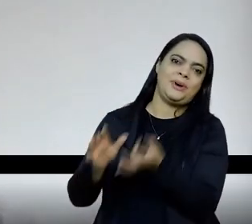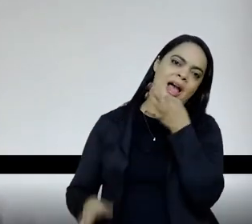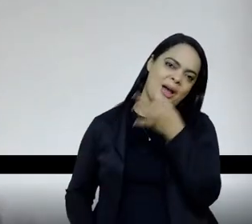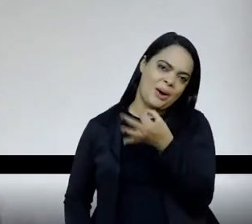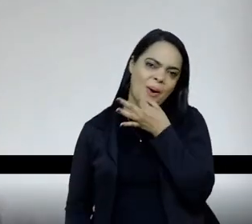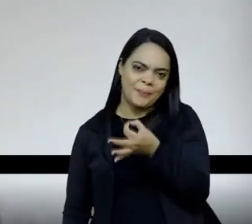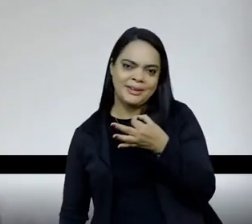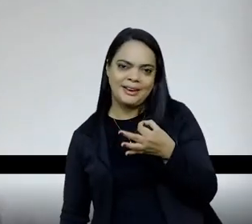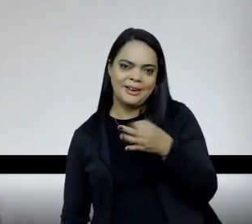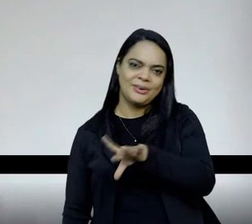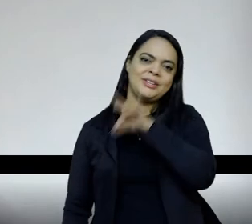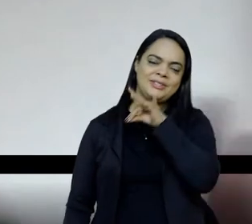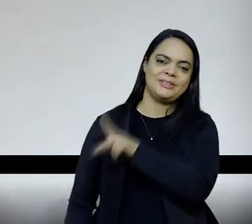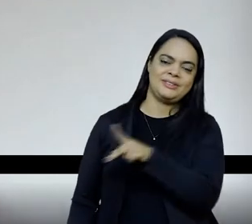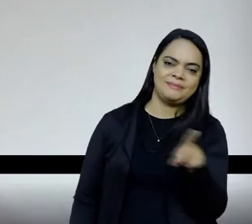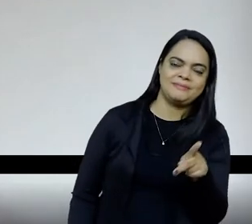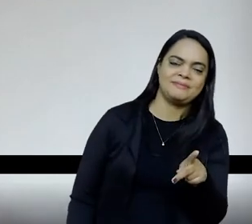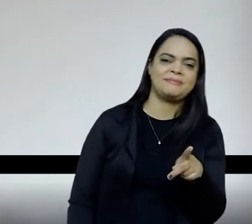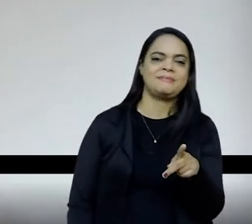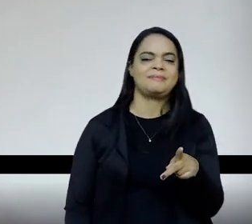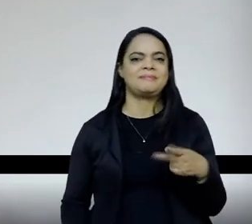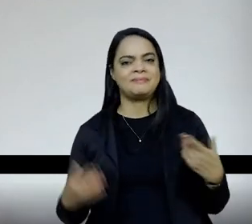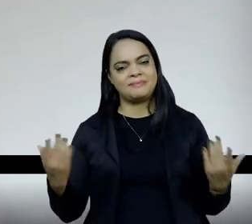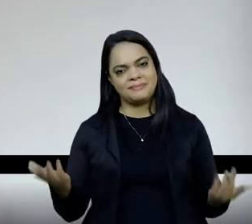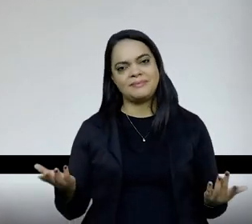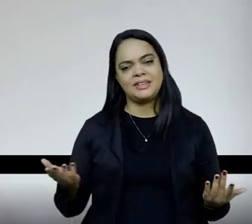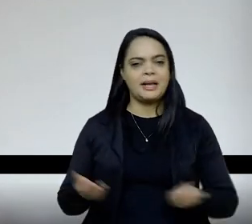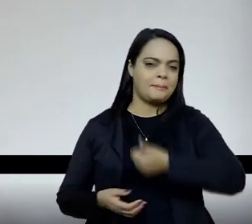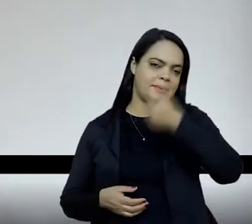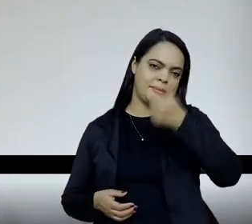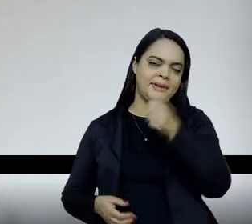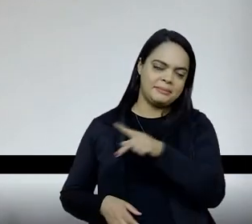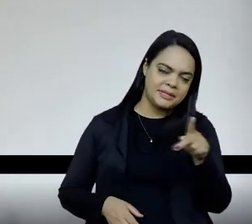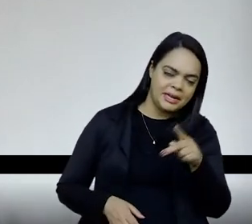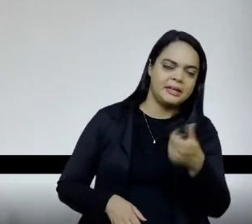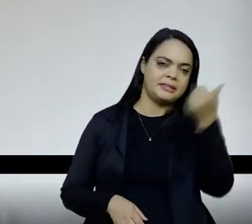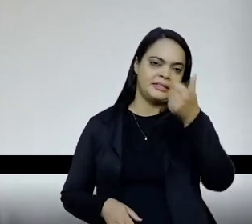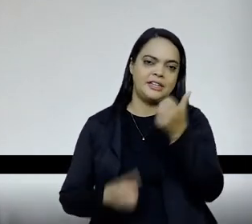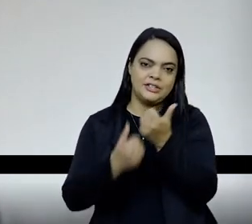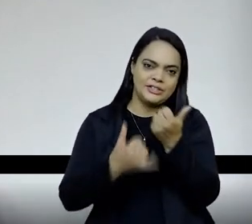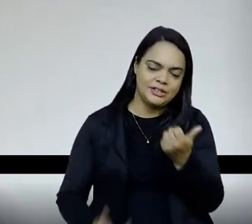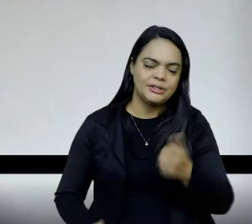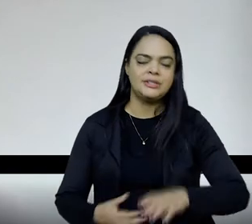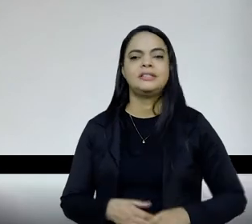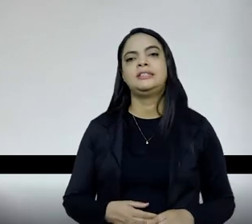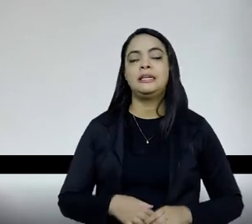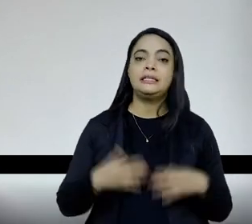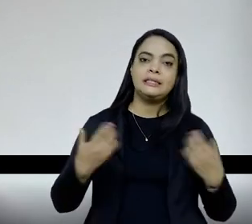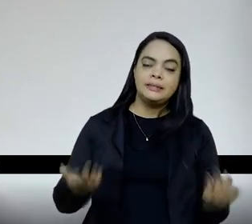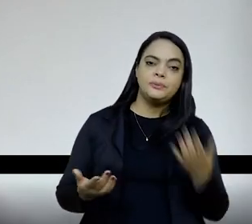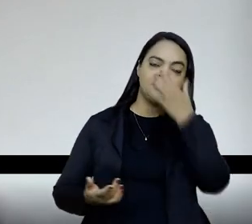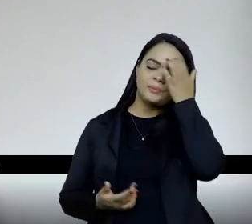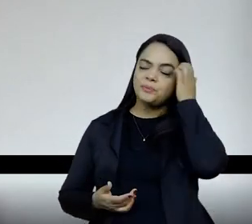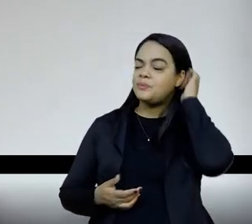de que seria a coisa, primeira, pelo menos a primeira diretoria, etc. Estou falando isso porque fossem outras